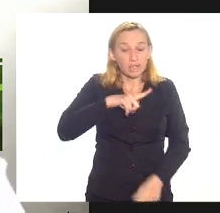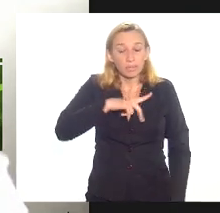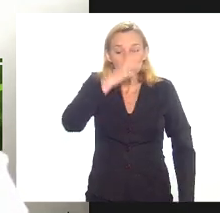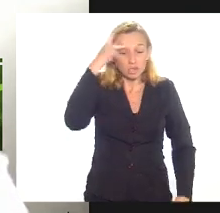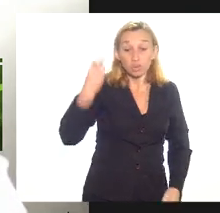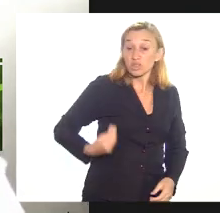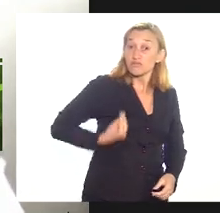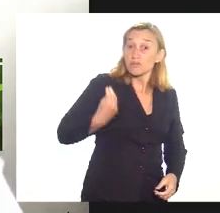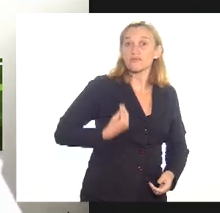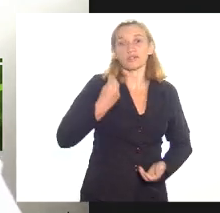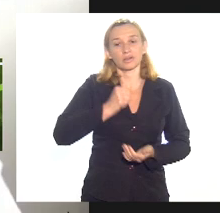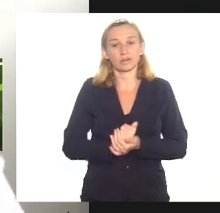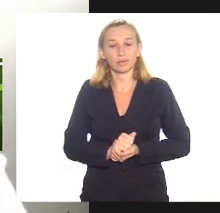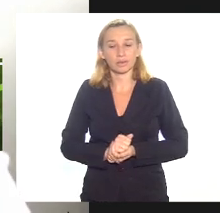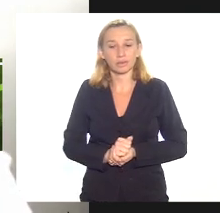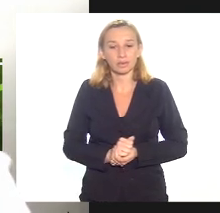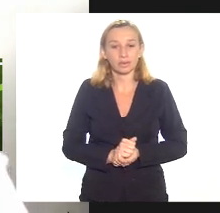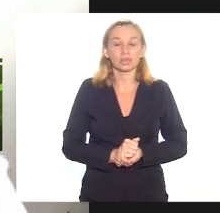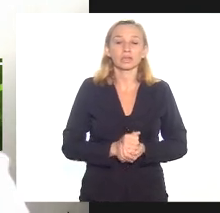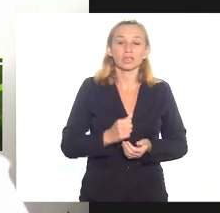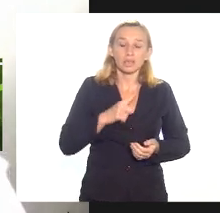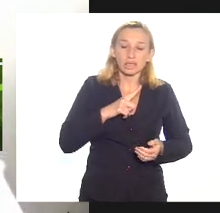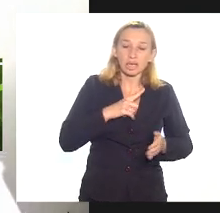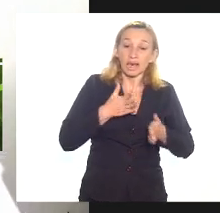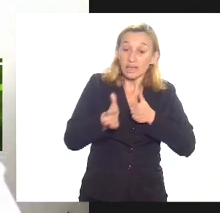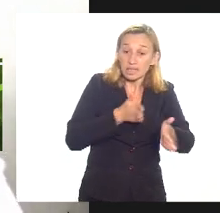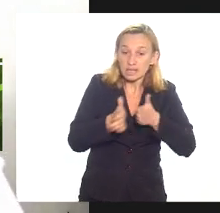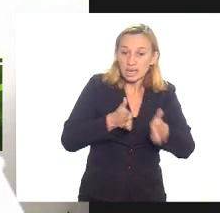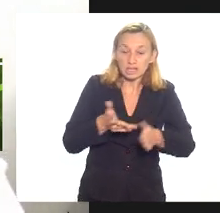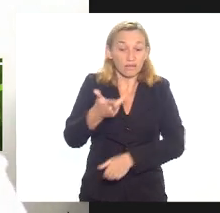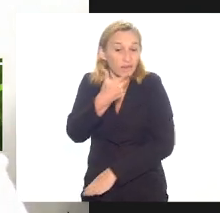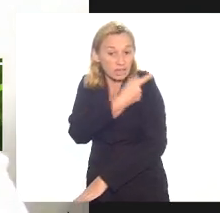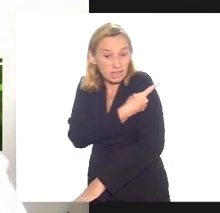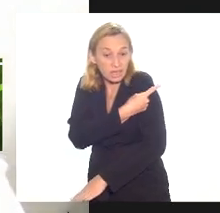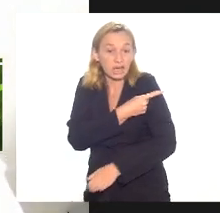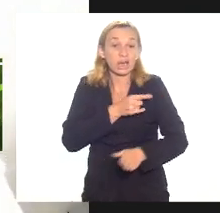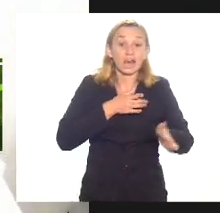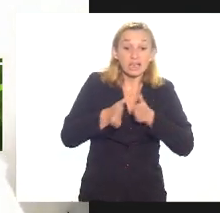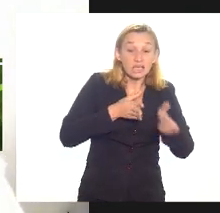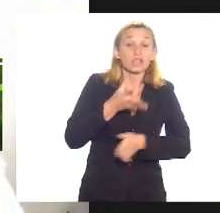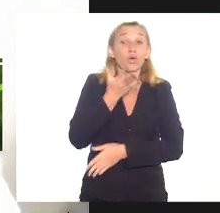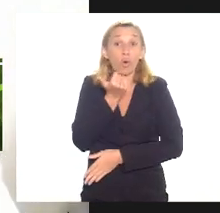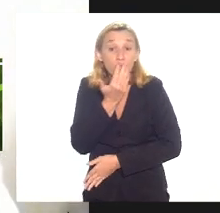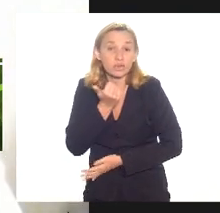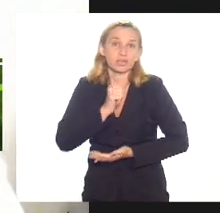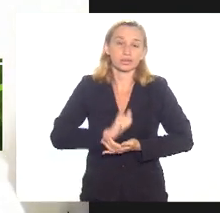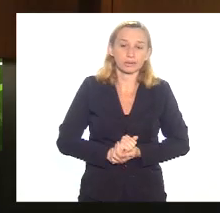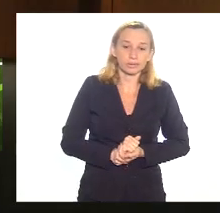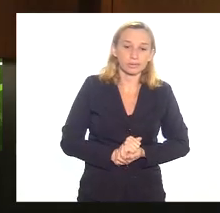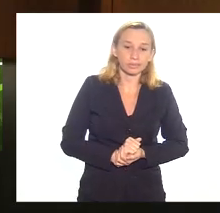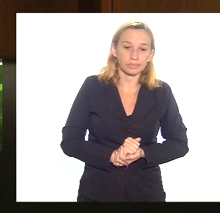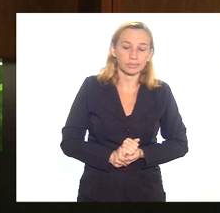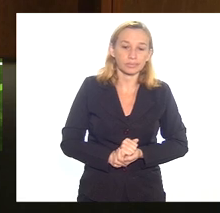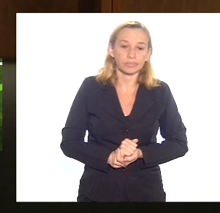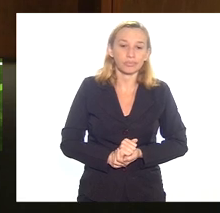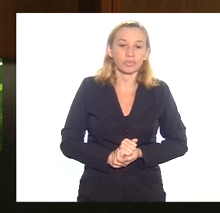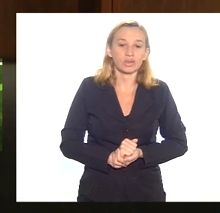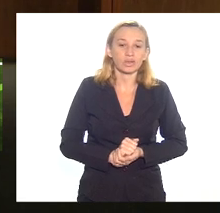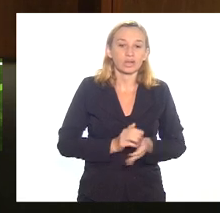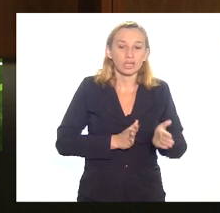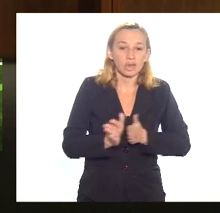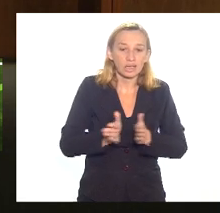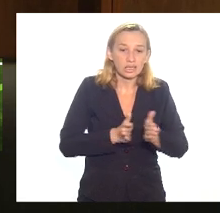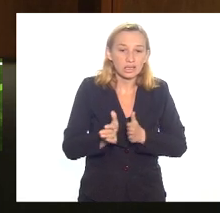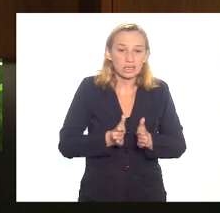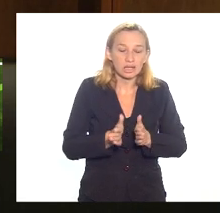ter pessoas que tenham acesso a vacina ter pessoas que tenham acesso a comida ter pessoas que tenham acesso ao